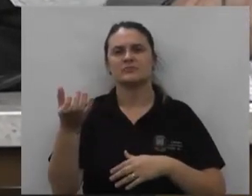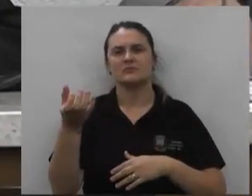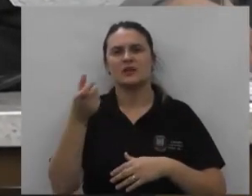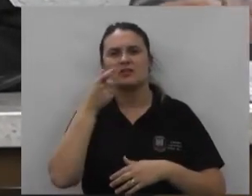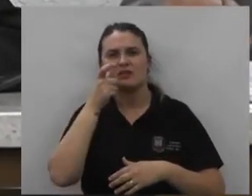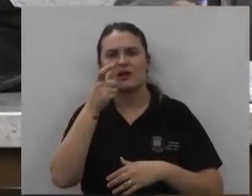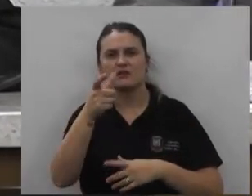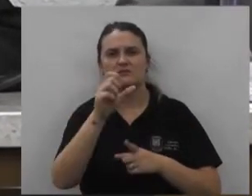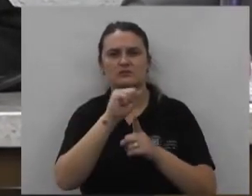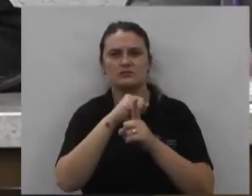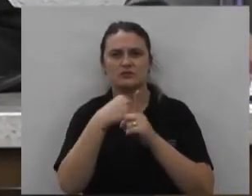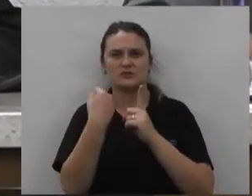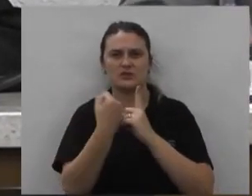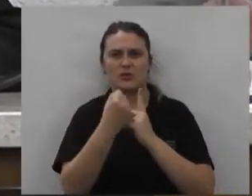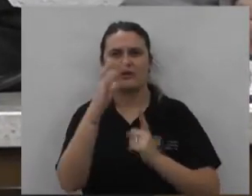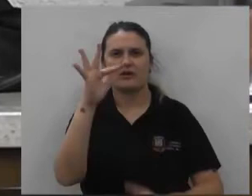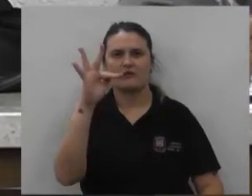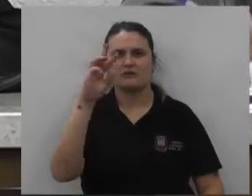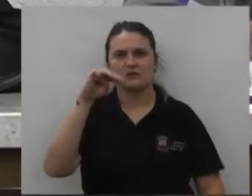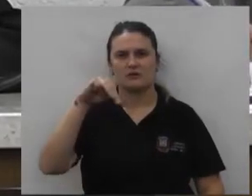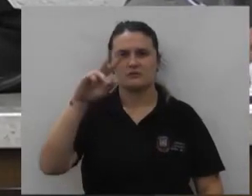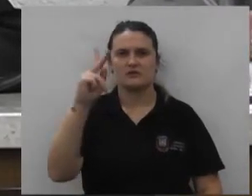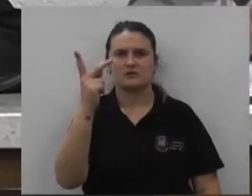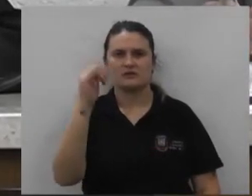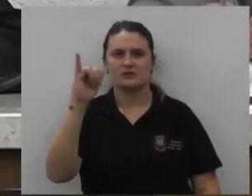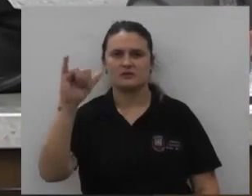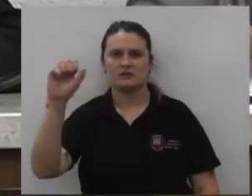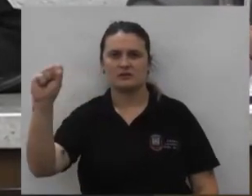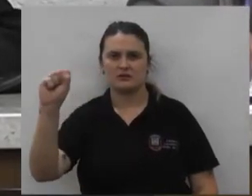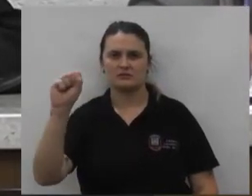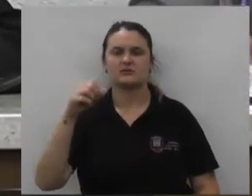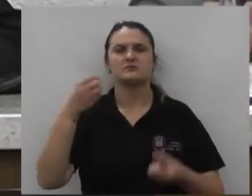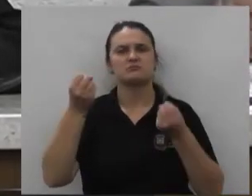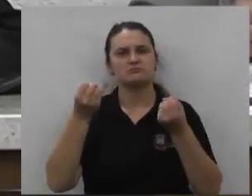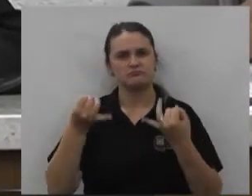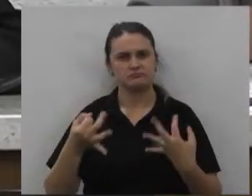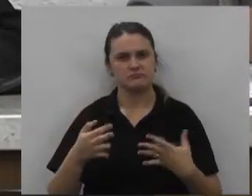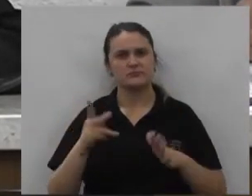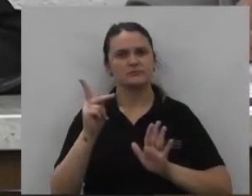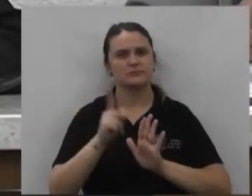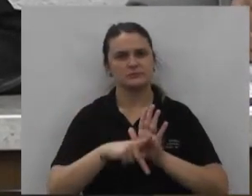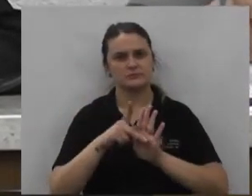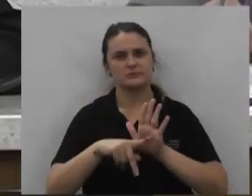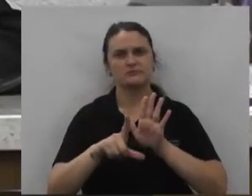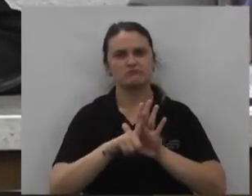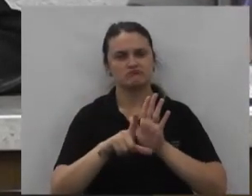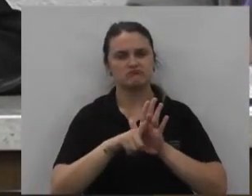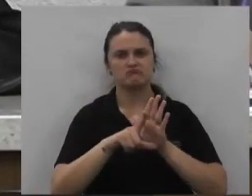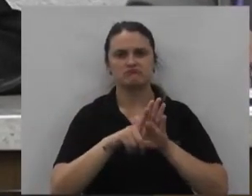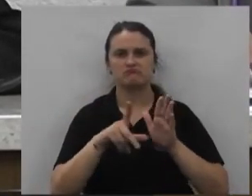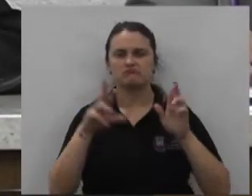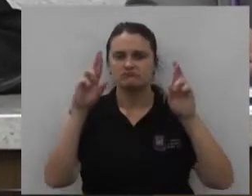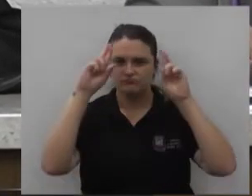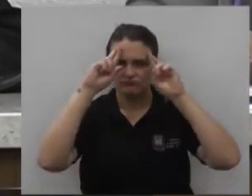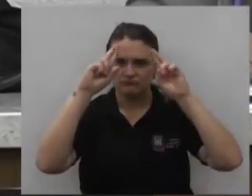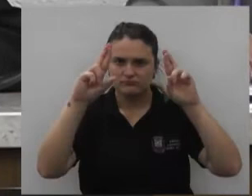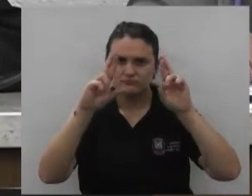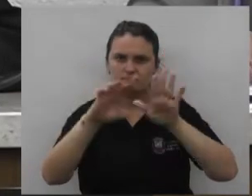de Interesse Social FMHIS fundamentação o projeto de lei é legal